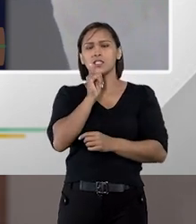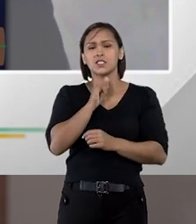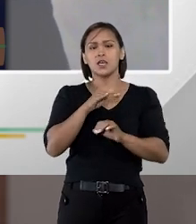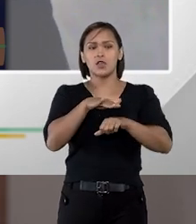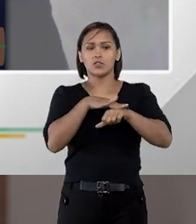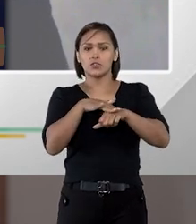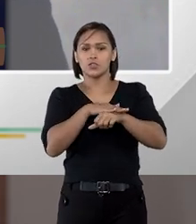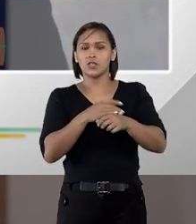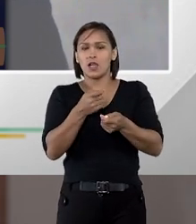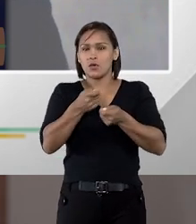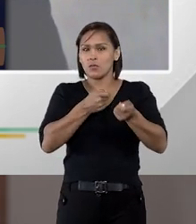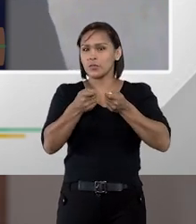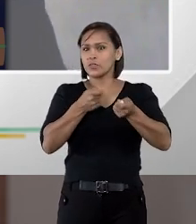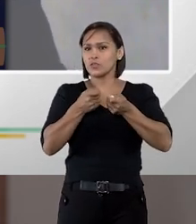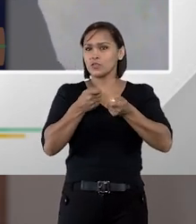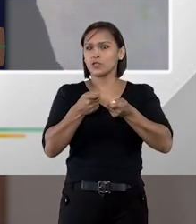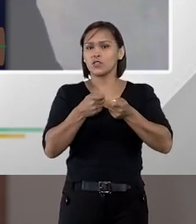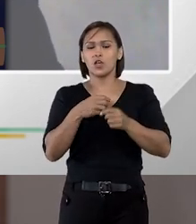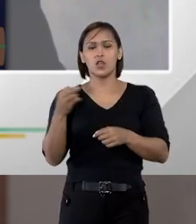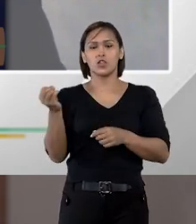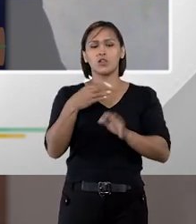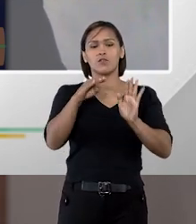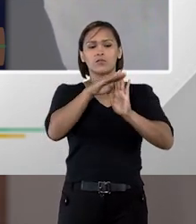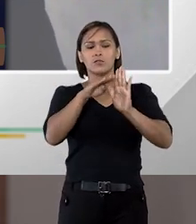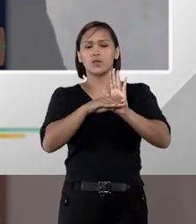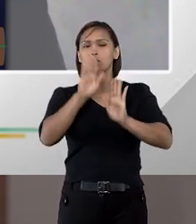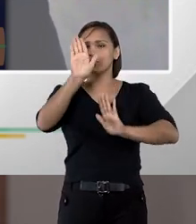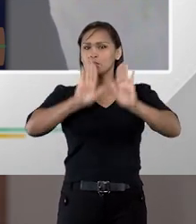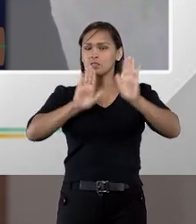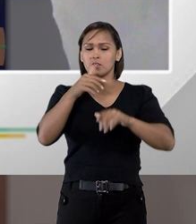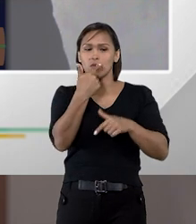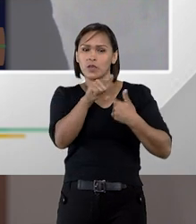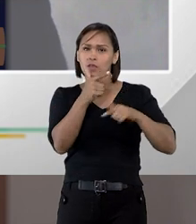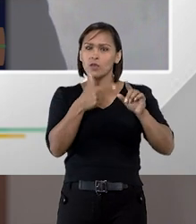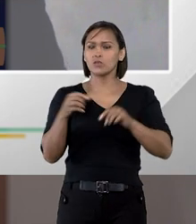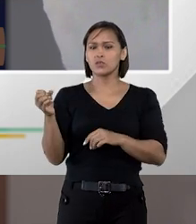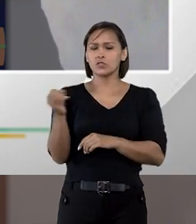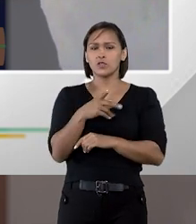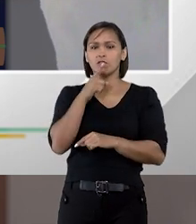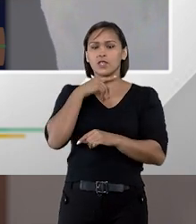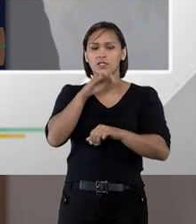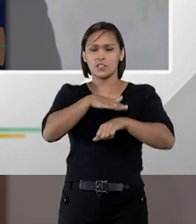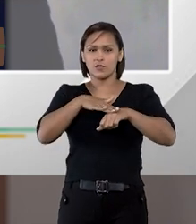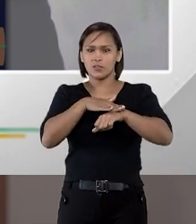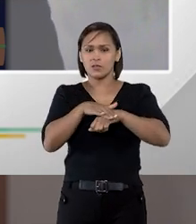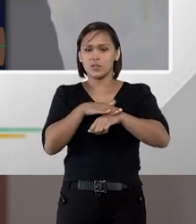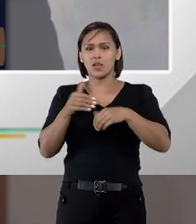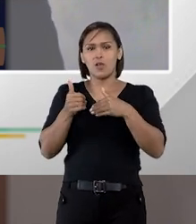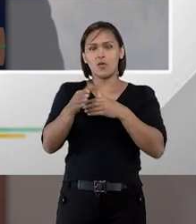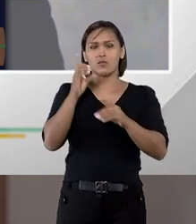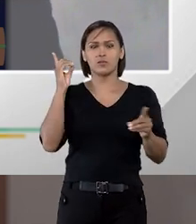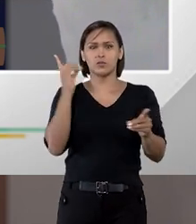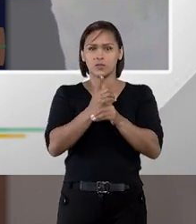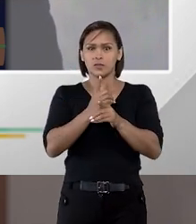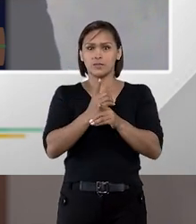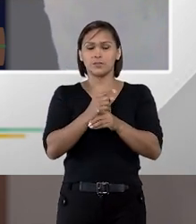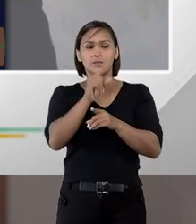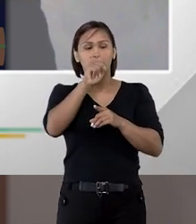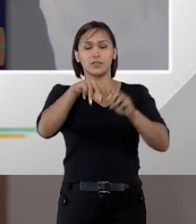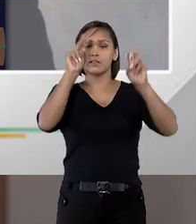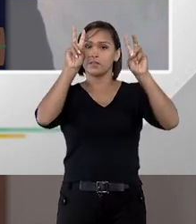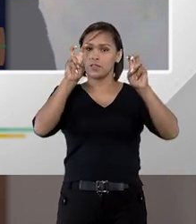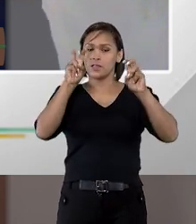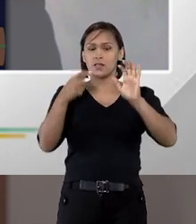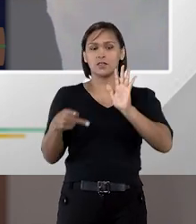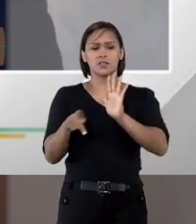por exemplo, o diálogo competitivo, como nova modalidade de licitação e outras novidades que vamos debater ao longo desse encontro. Então, foi